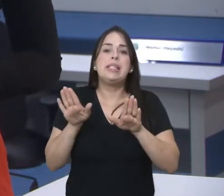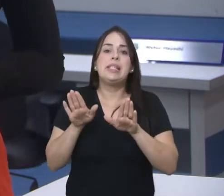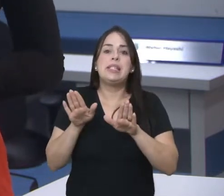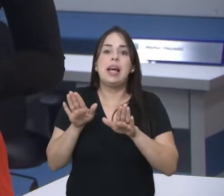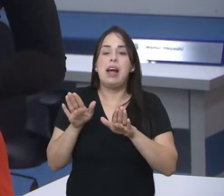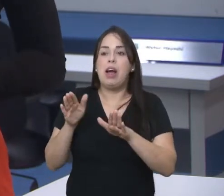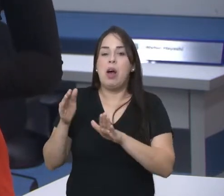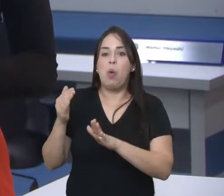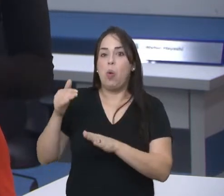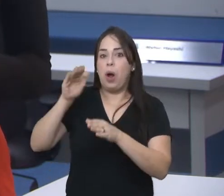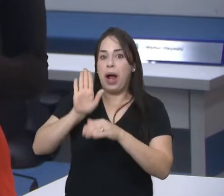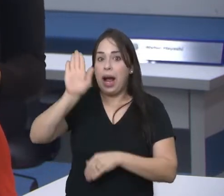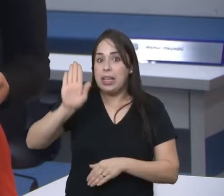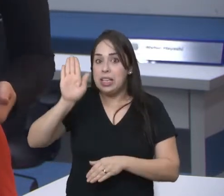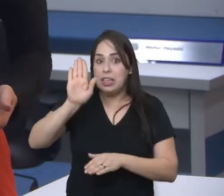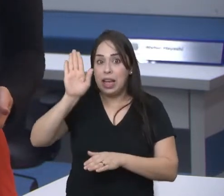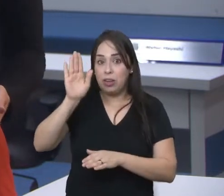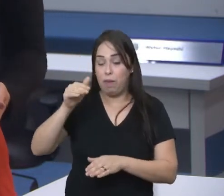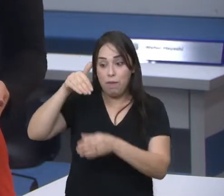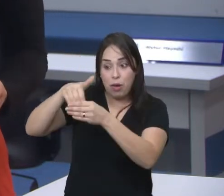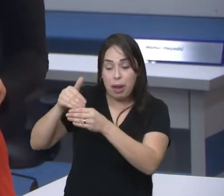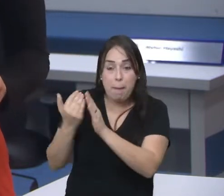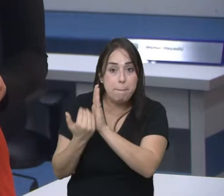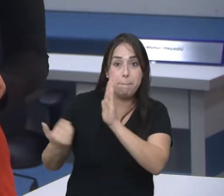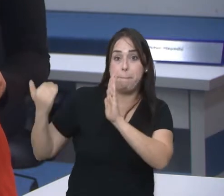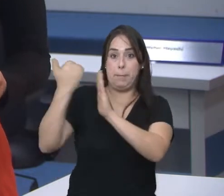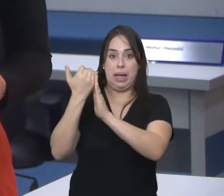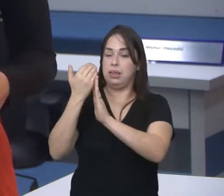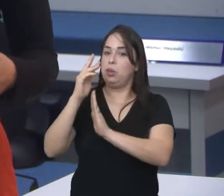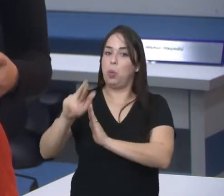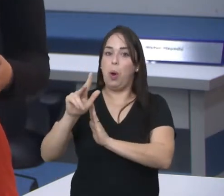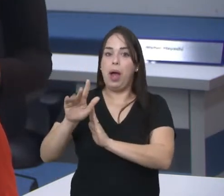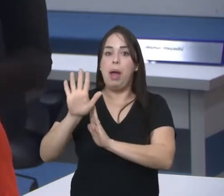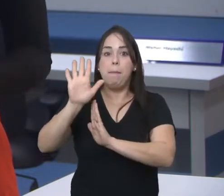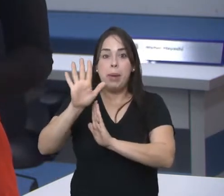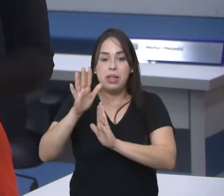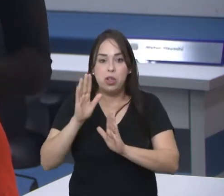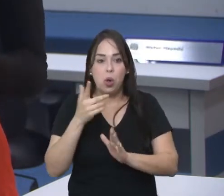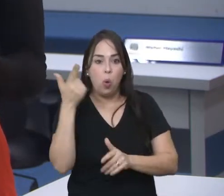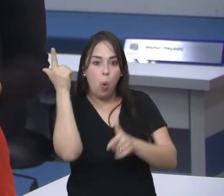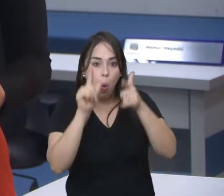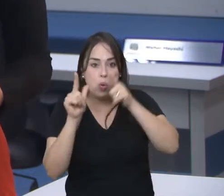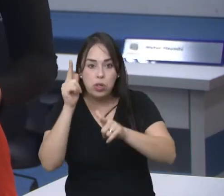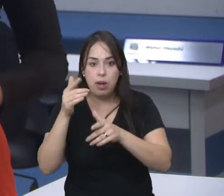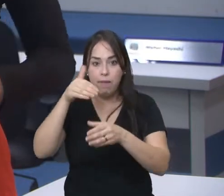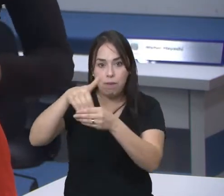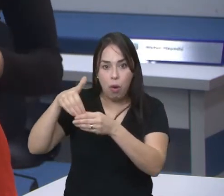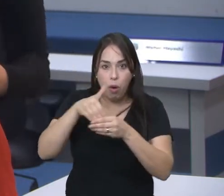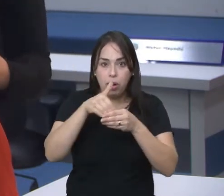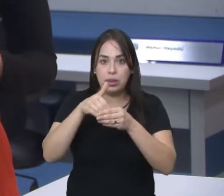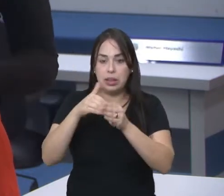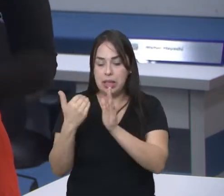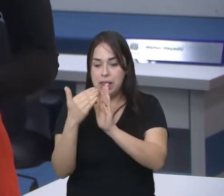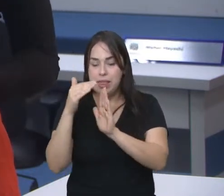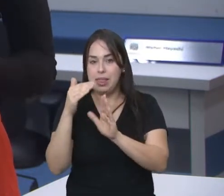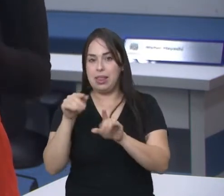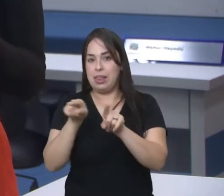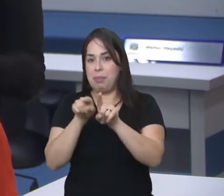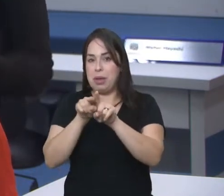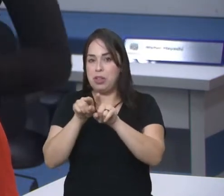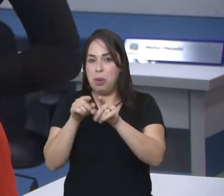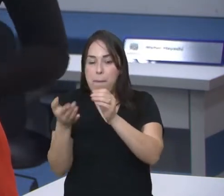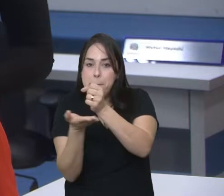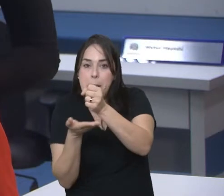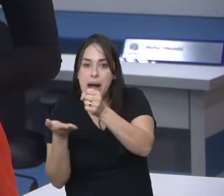necessariamente os candidatos mais votados que se elegem, mas aqueles que obtiveram votos o suficiente para atender ao critério de